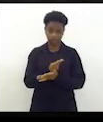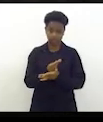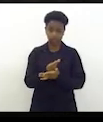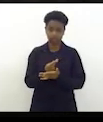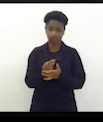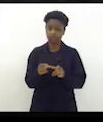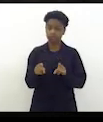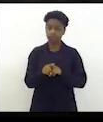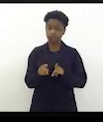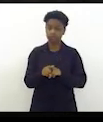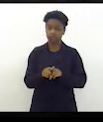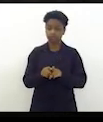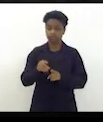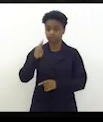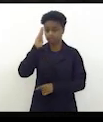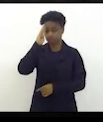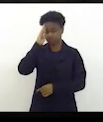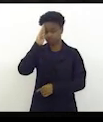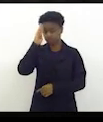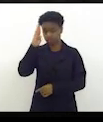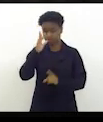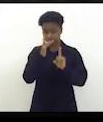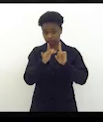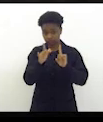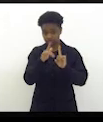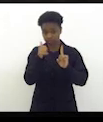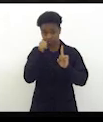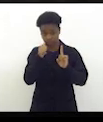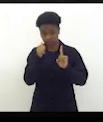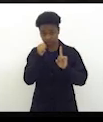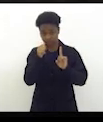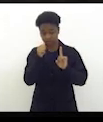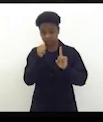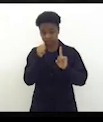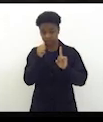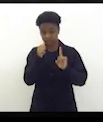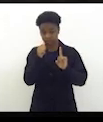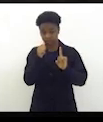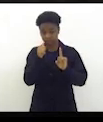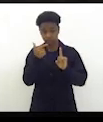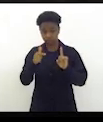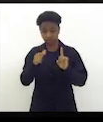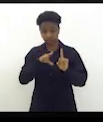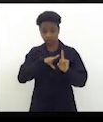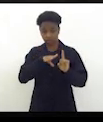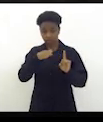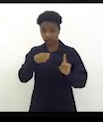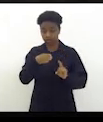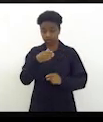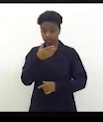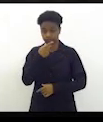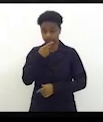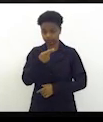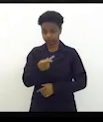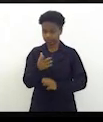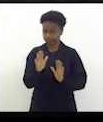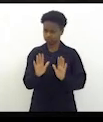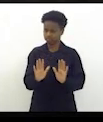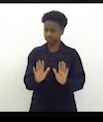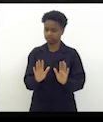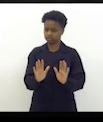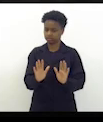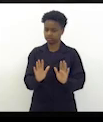principais vítimas que são as mulheres elas perdem a coragem de falar ora calma aí